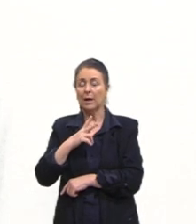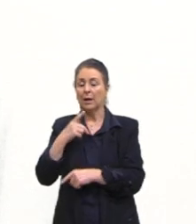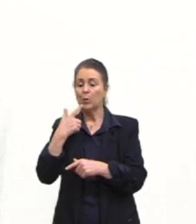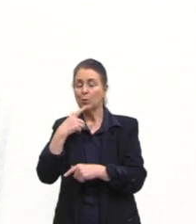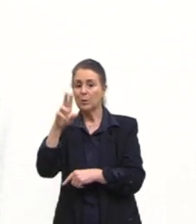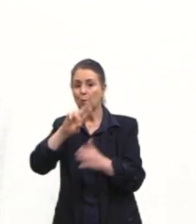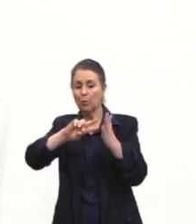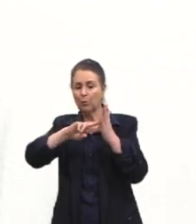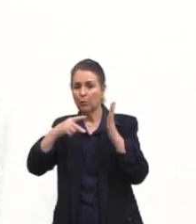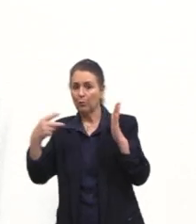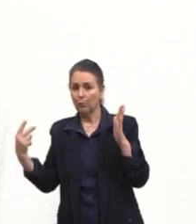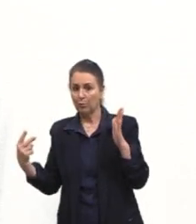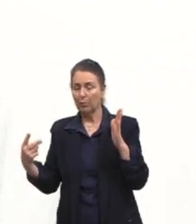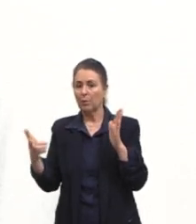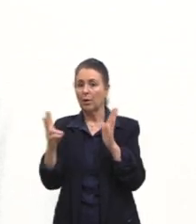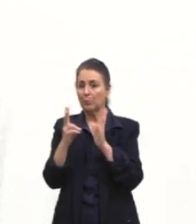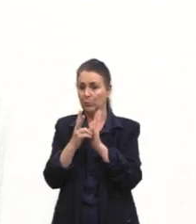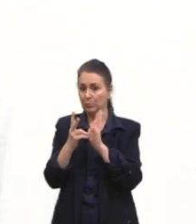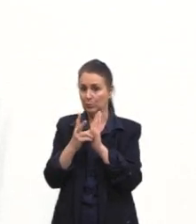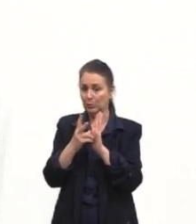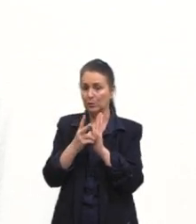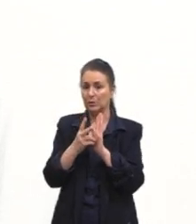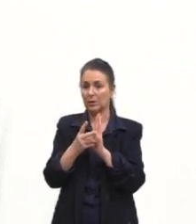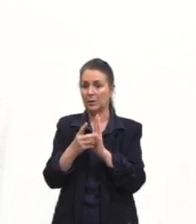a essa coisa antropofágica,